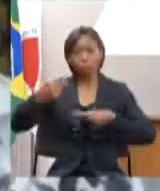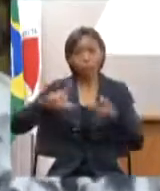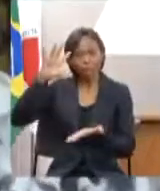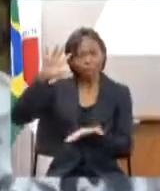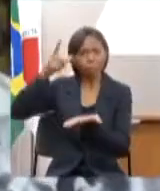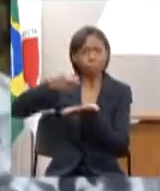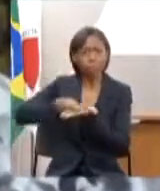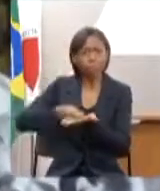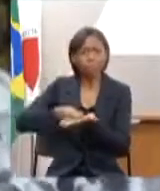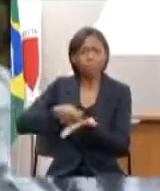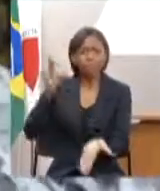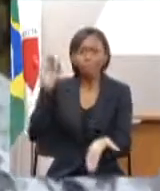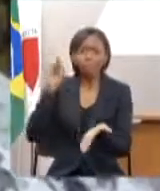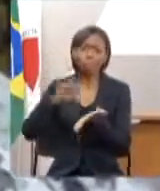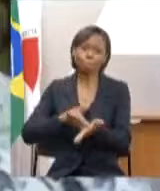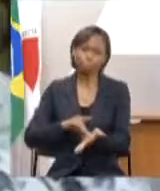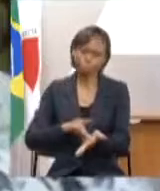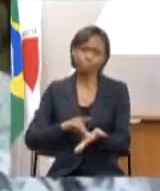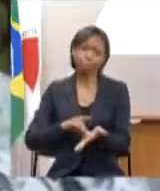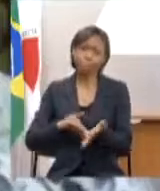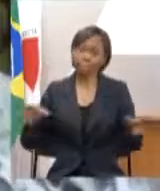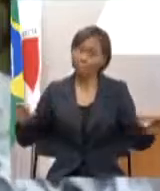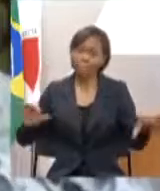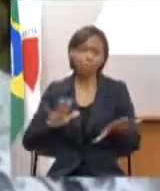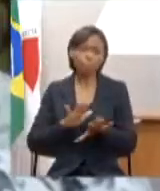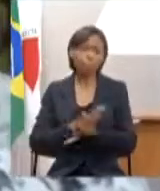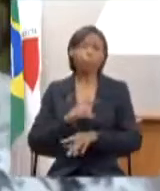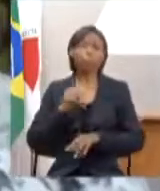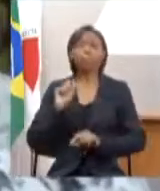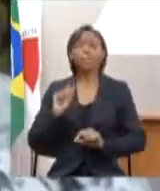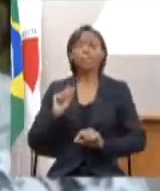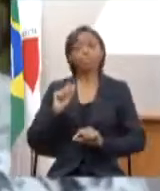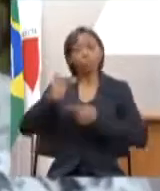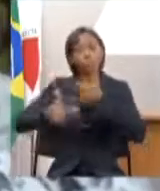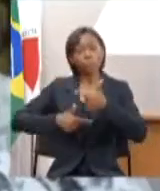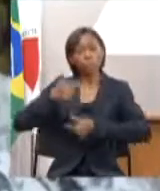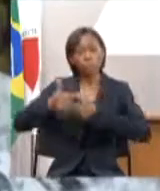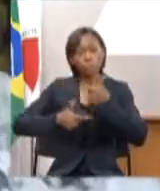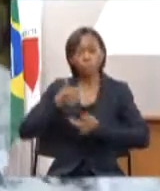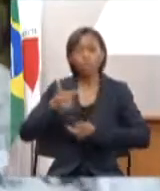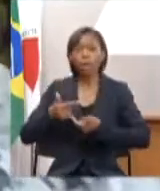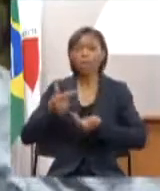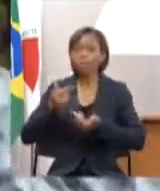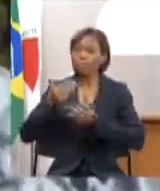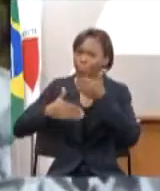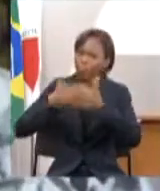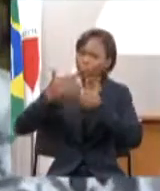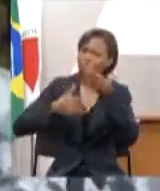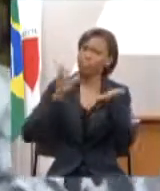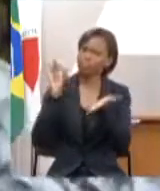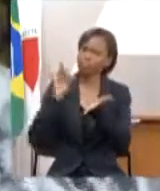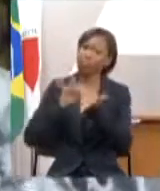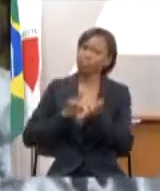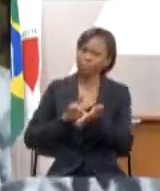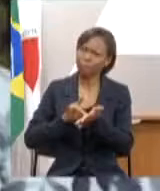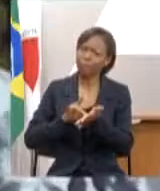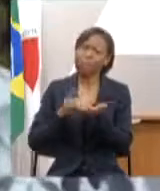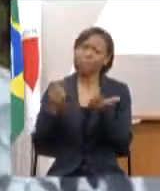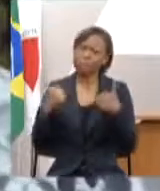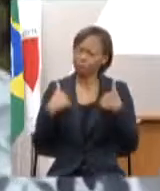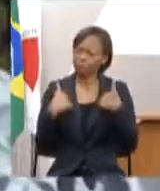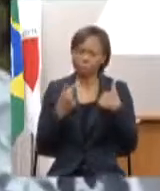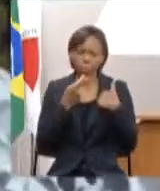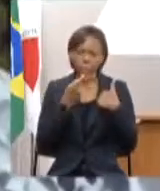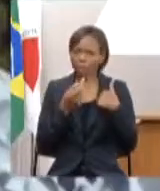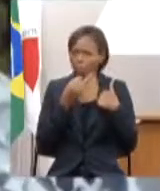conclusão para que a gente consiga realizar esses trabalhos que são pautados durante todo esse processo fica aqui a minha